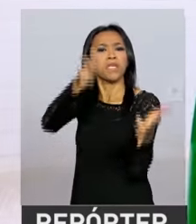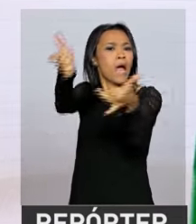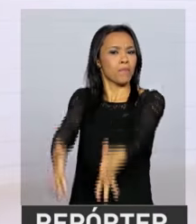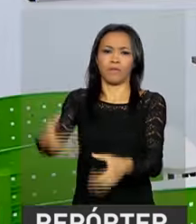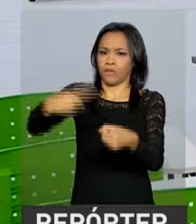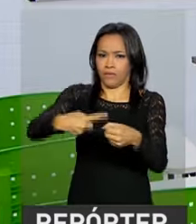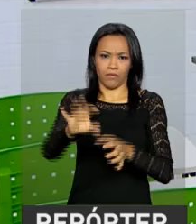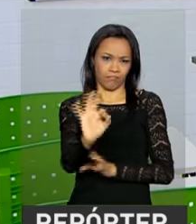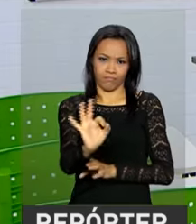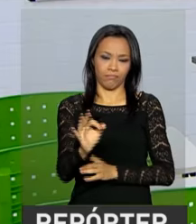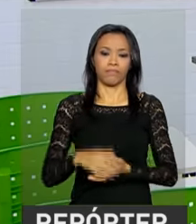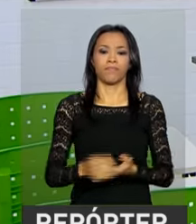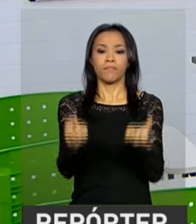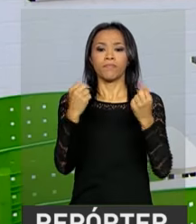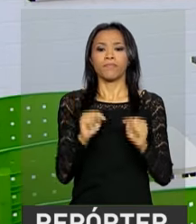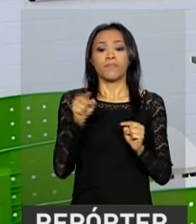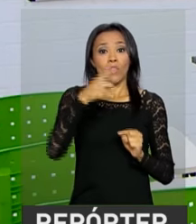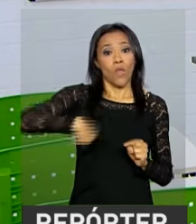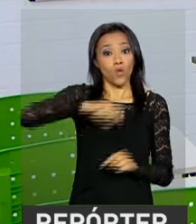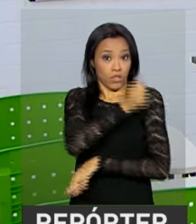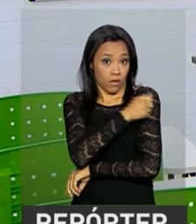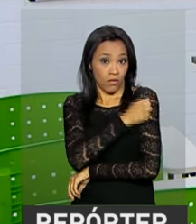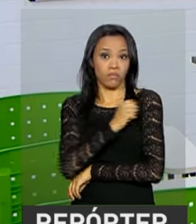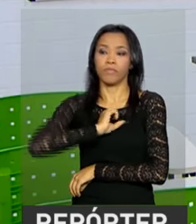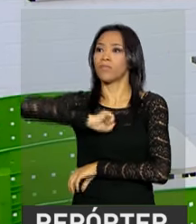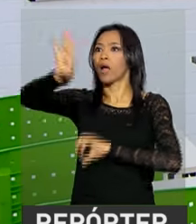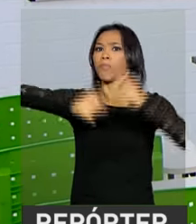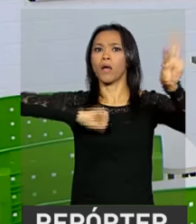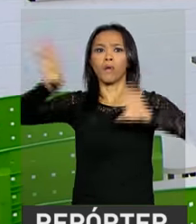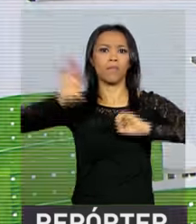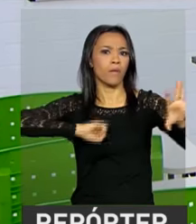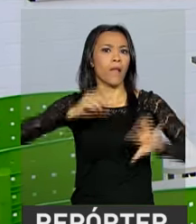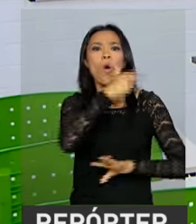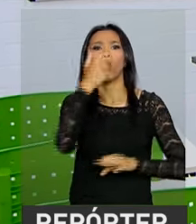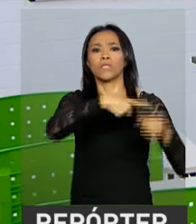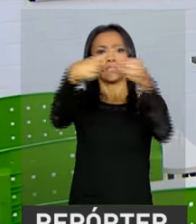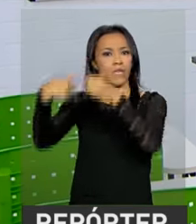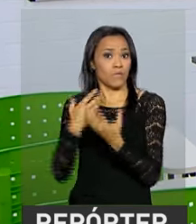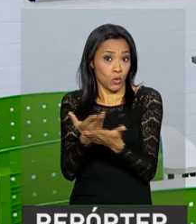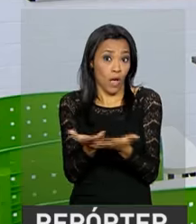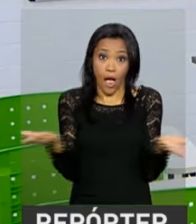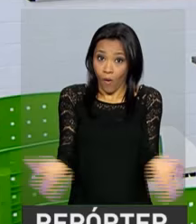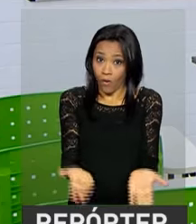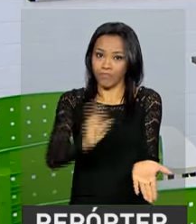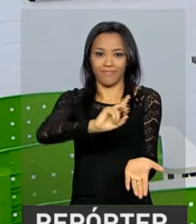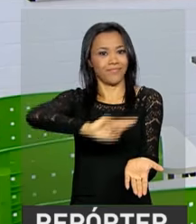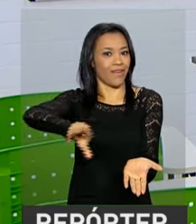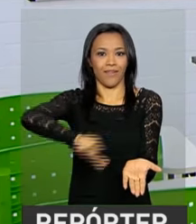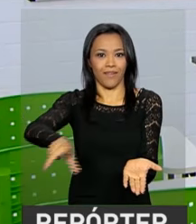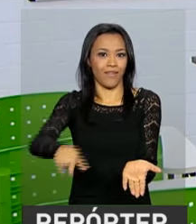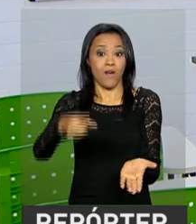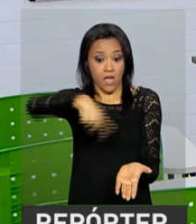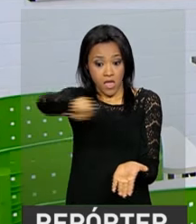a terra natal. Historicamente, os nossos estudantes saíam daqui para os grandes centros para estudar. Agora não. Todo aluno de